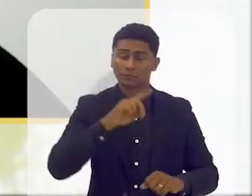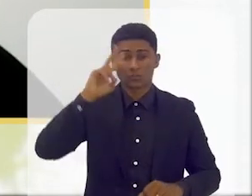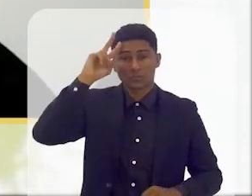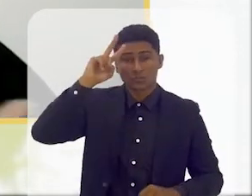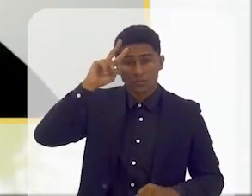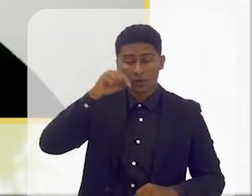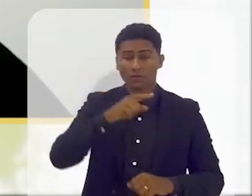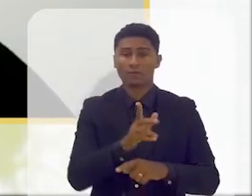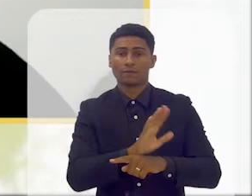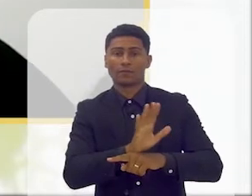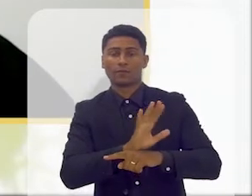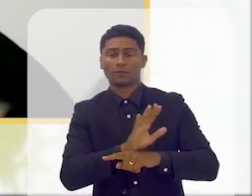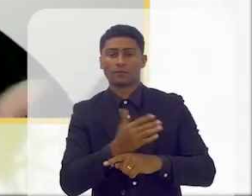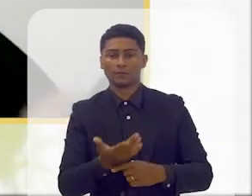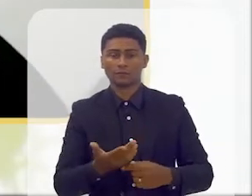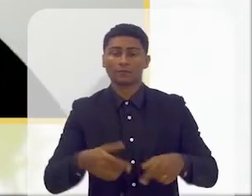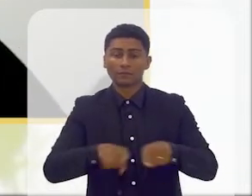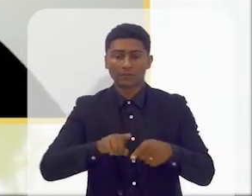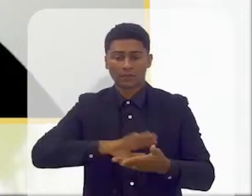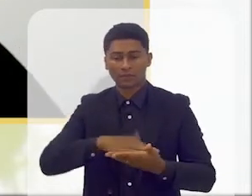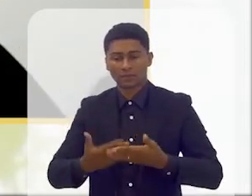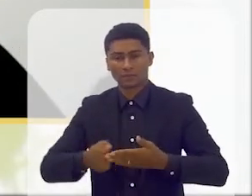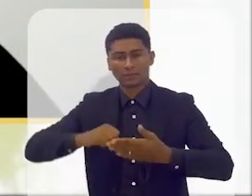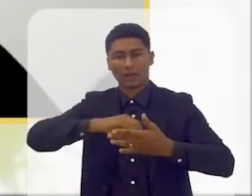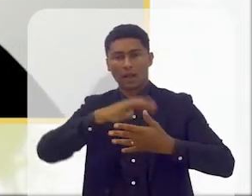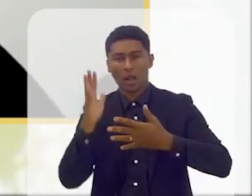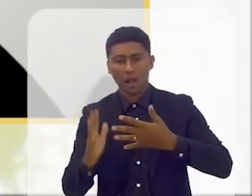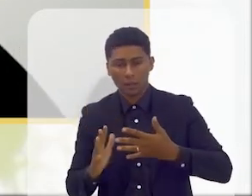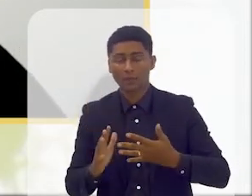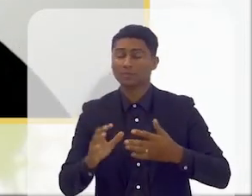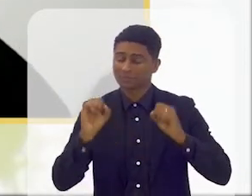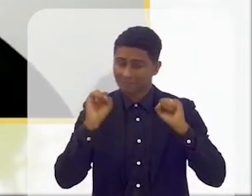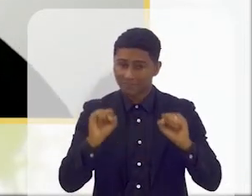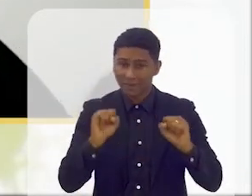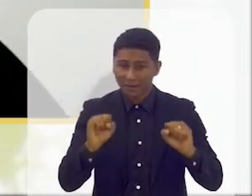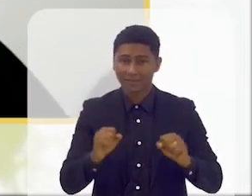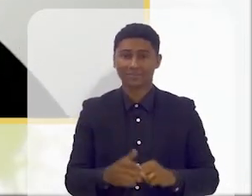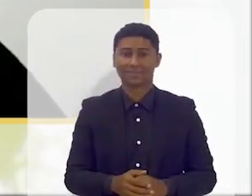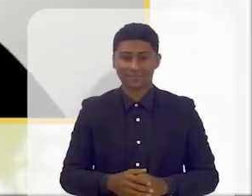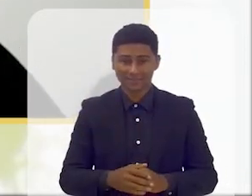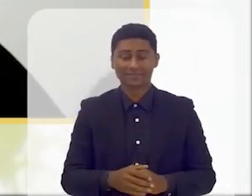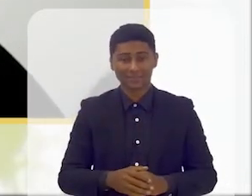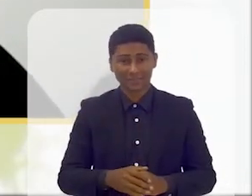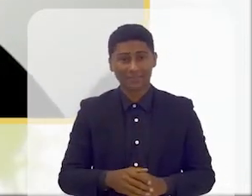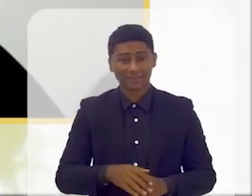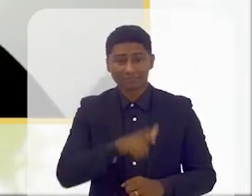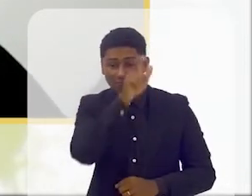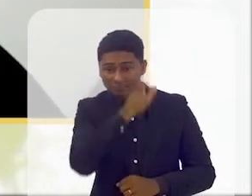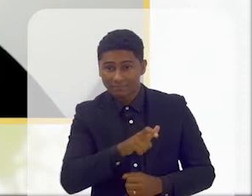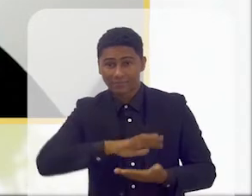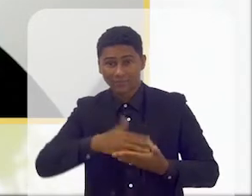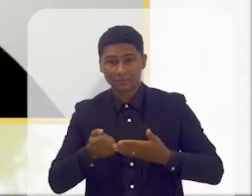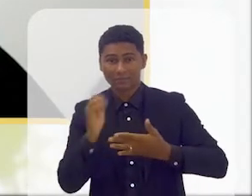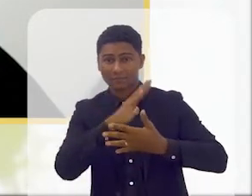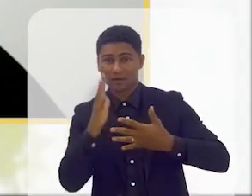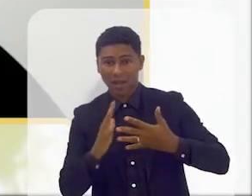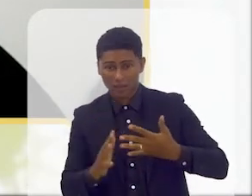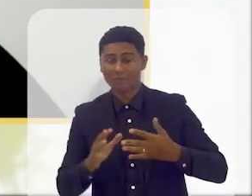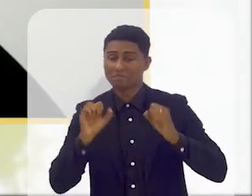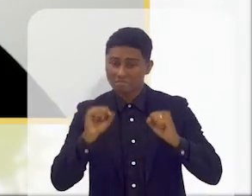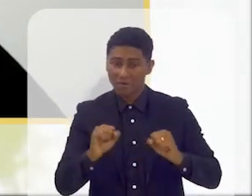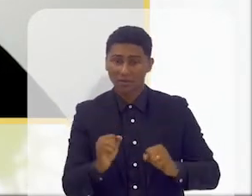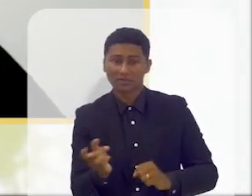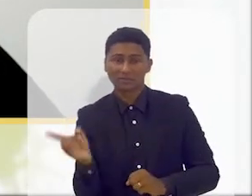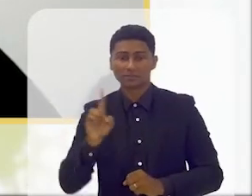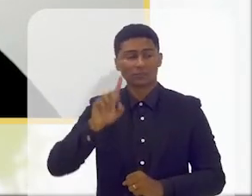história em vídeo, interpretada por um intérprete de Libras, contada por um intérprete de Libras, o audio ao livro